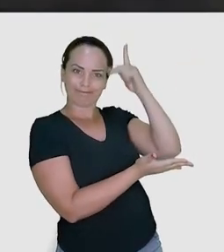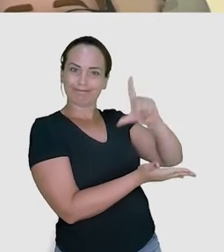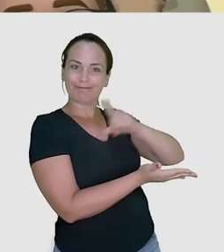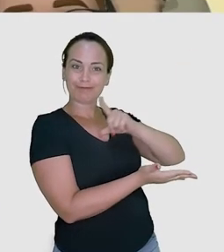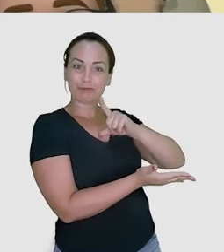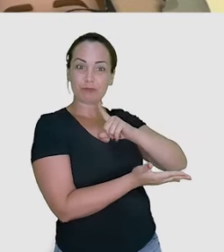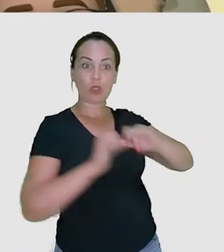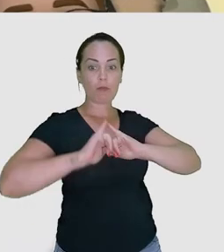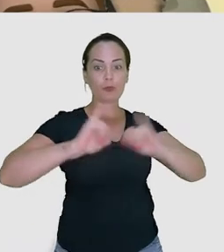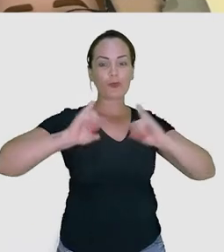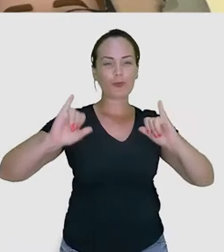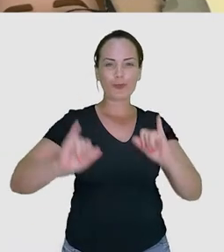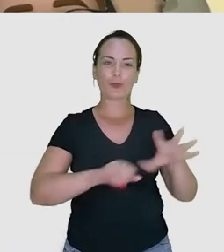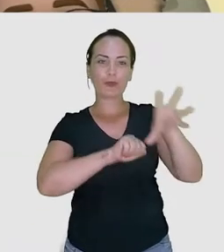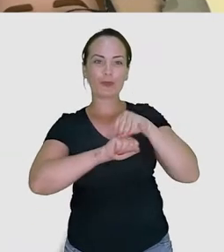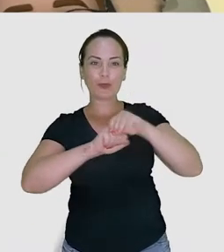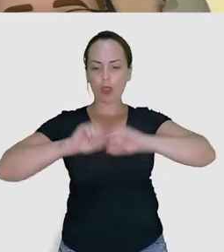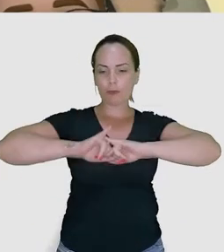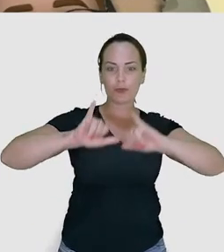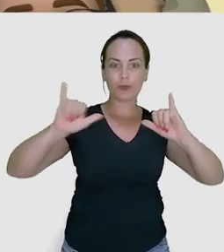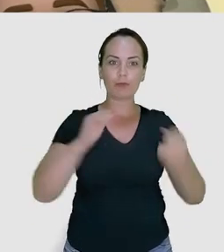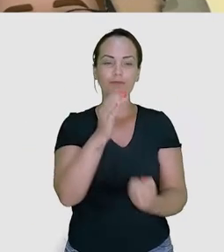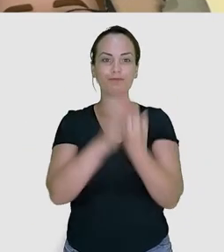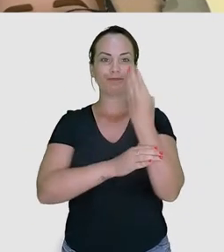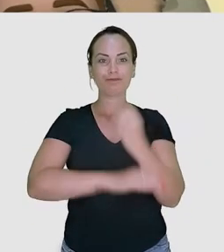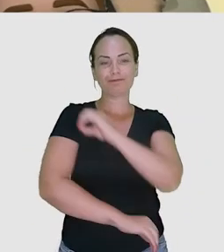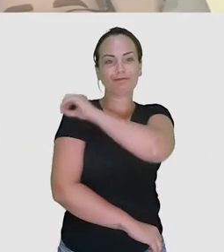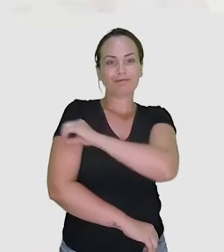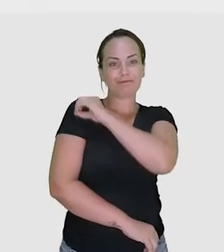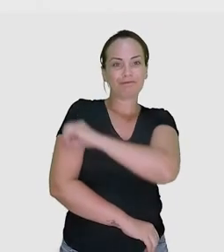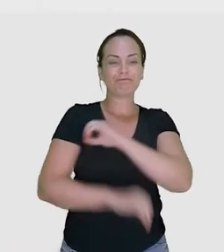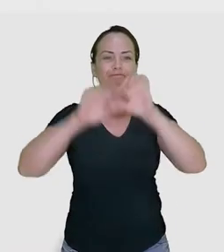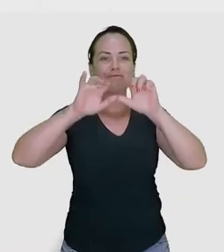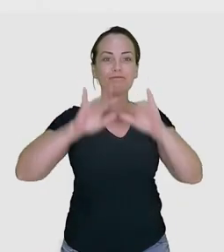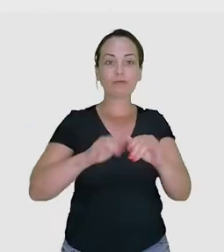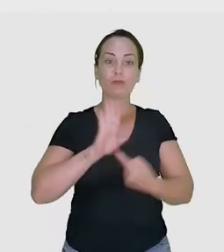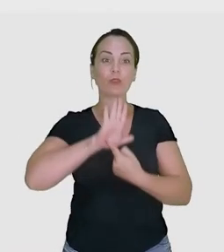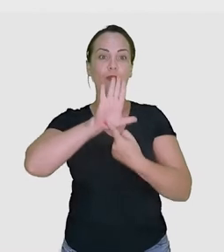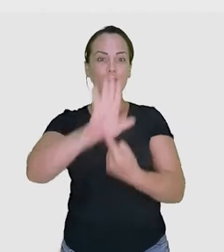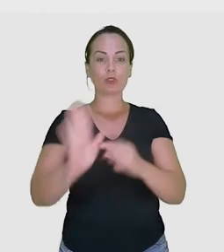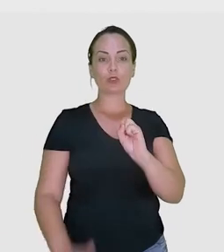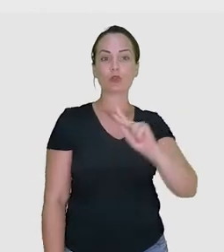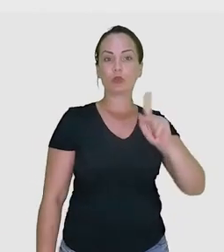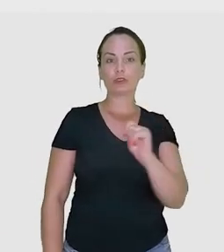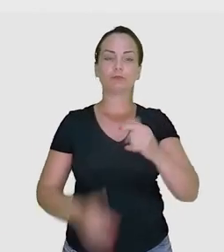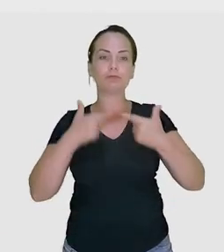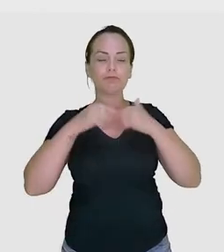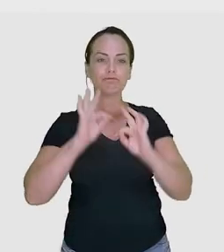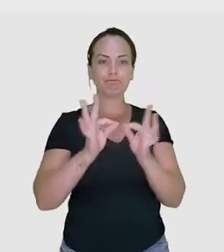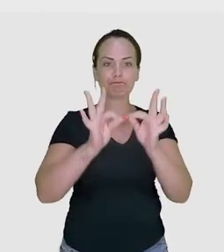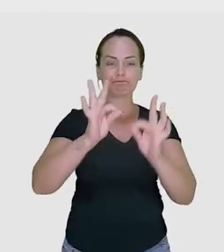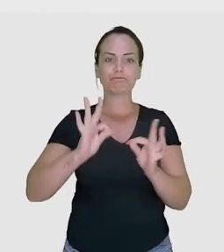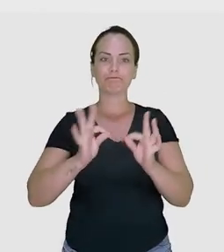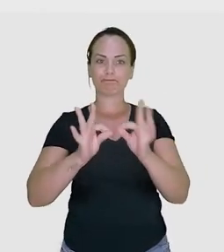Reunimos um grupo de alunos e bolsistas interessados em multiplicar o conhecimento adquirido junto ao Wash e criamos oficinas e tutoriais usando o Scratch